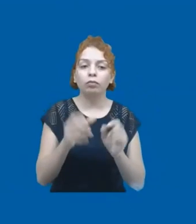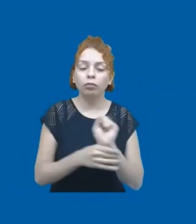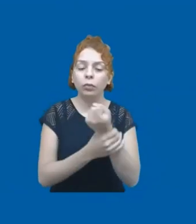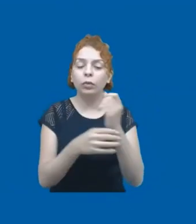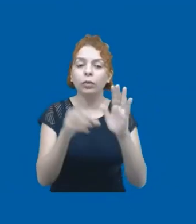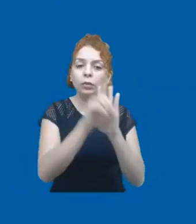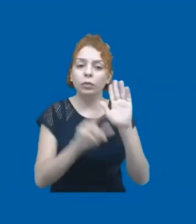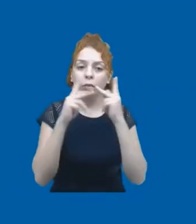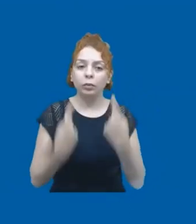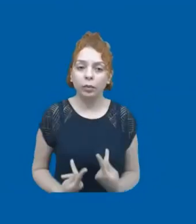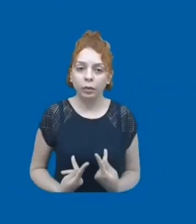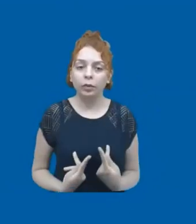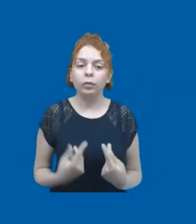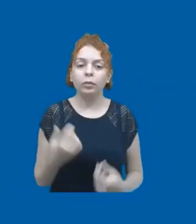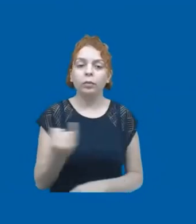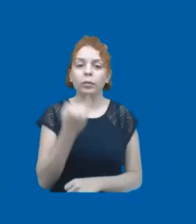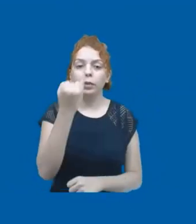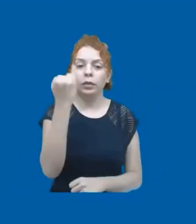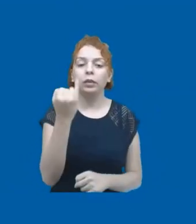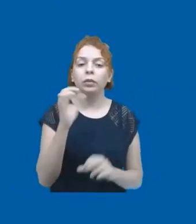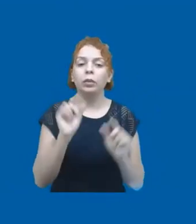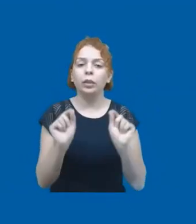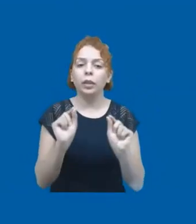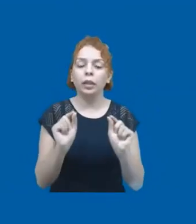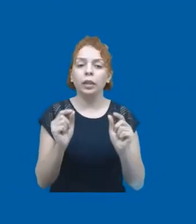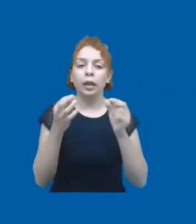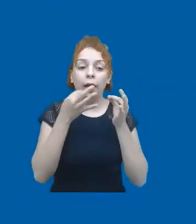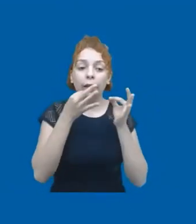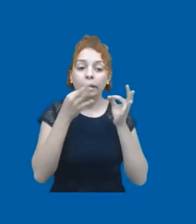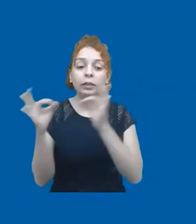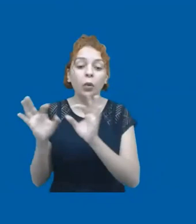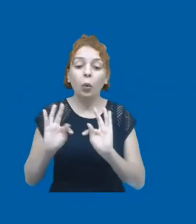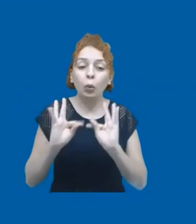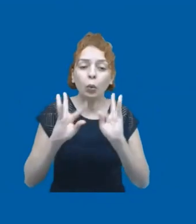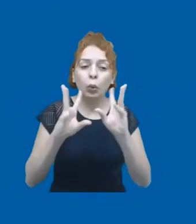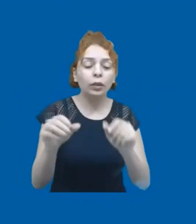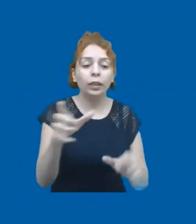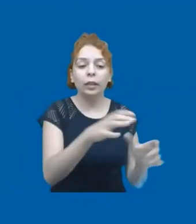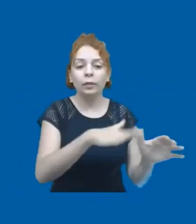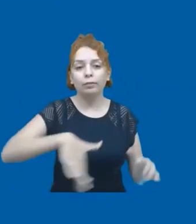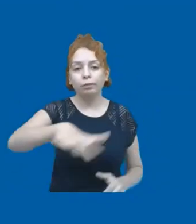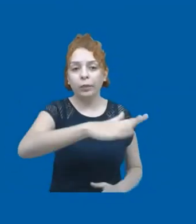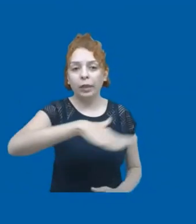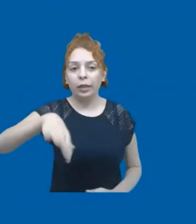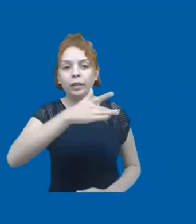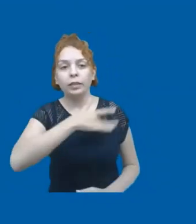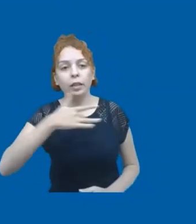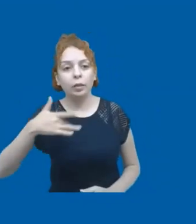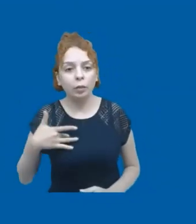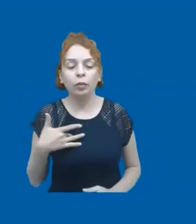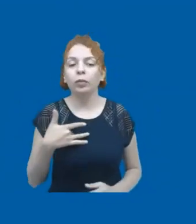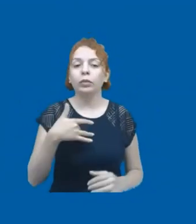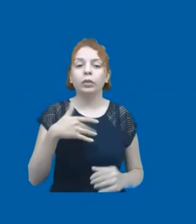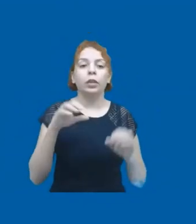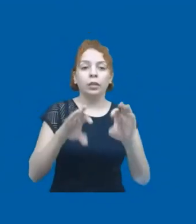É importante termos atenção para todas as áreas, desde saúde, bem-estar, educação,